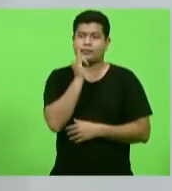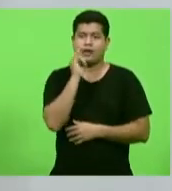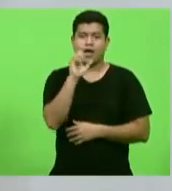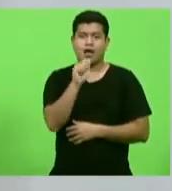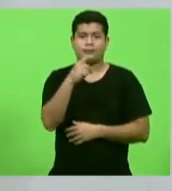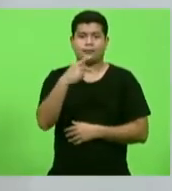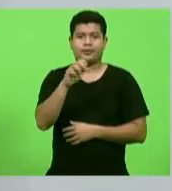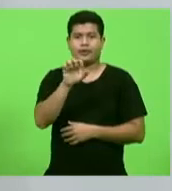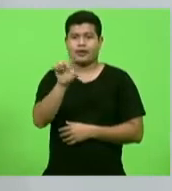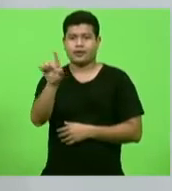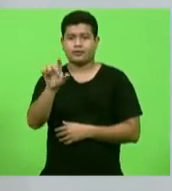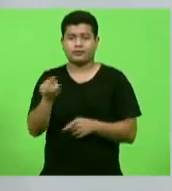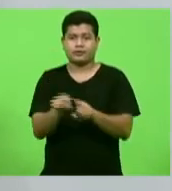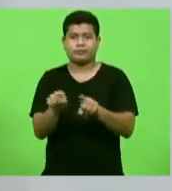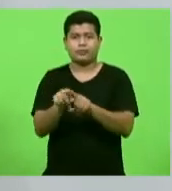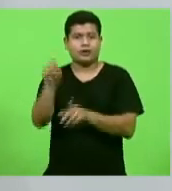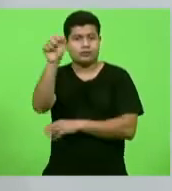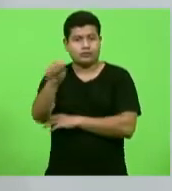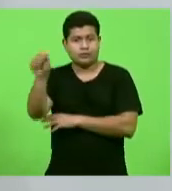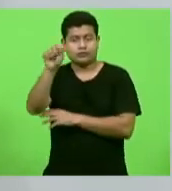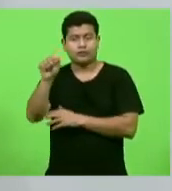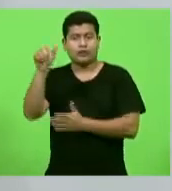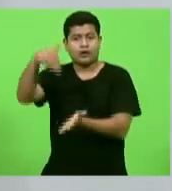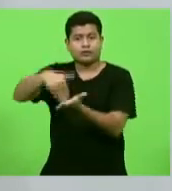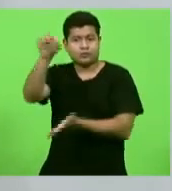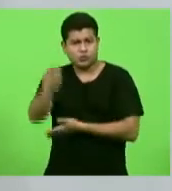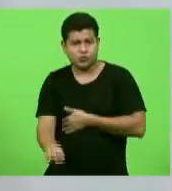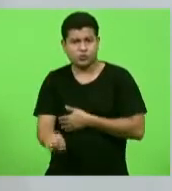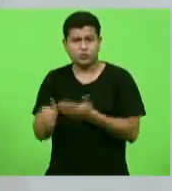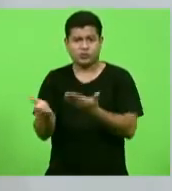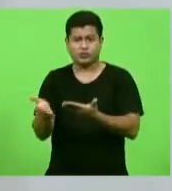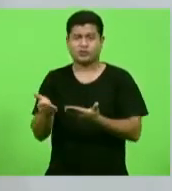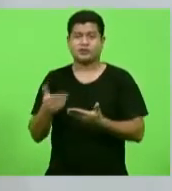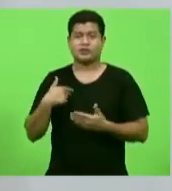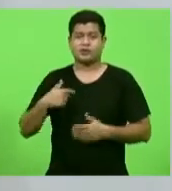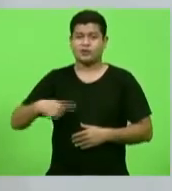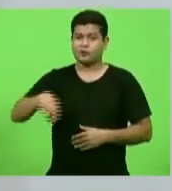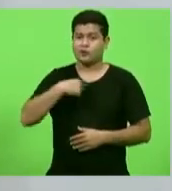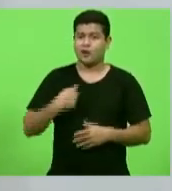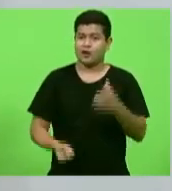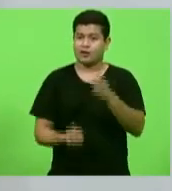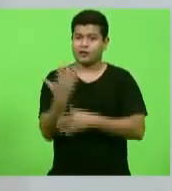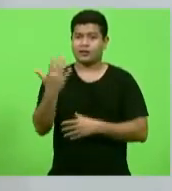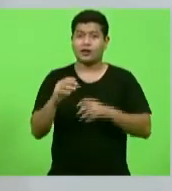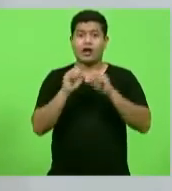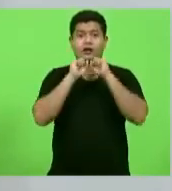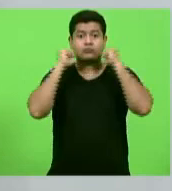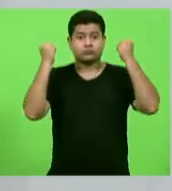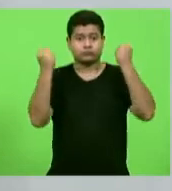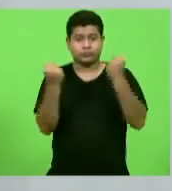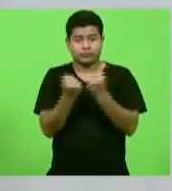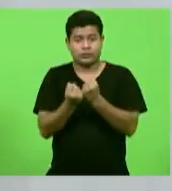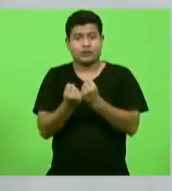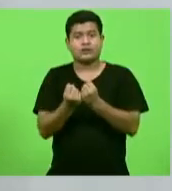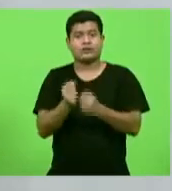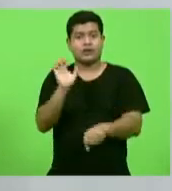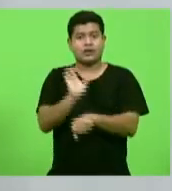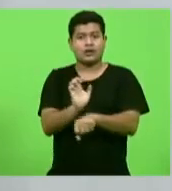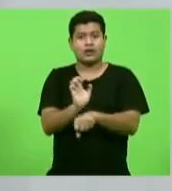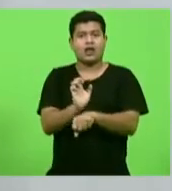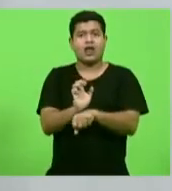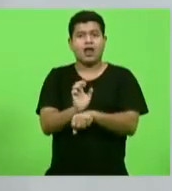associação lá do extremo sul catarinense, criamos aqui, junto com eles, um seminário estadual sobre síndrome de Down,